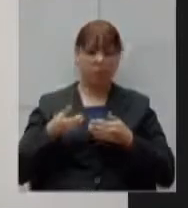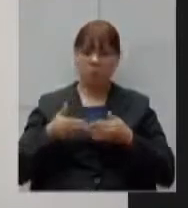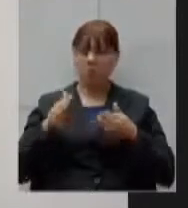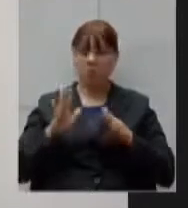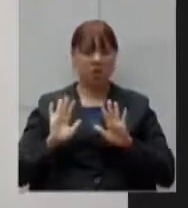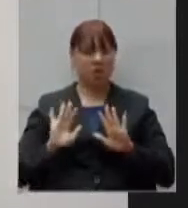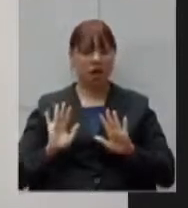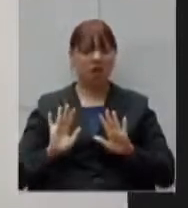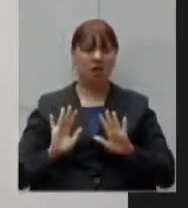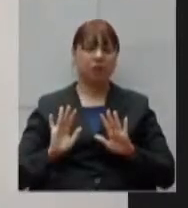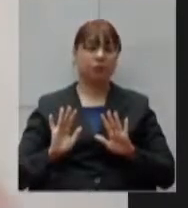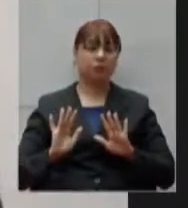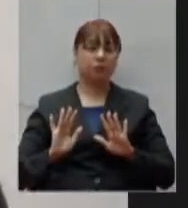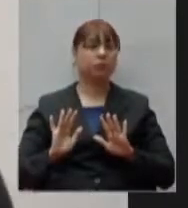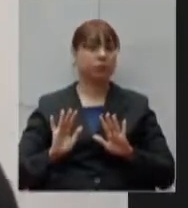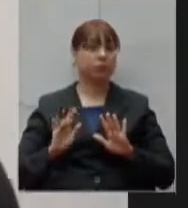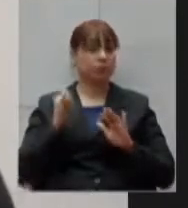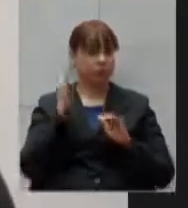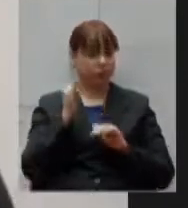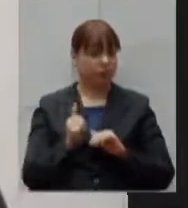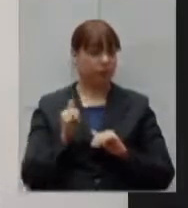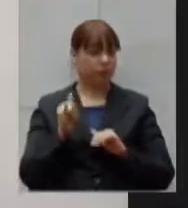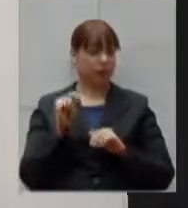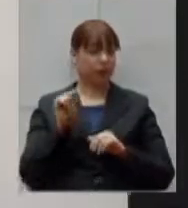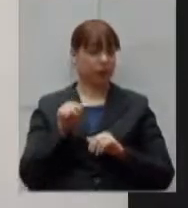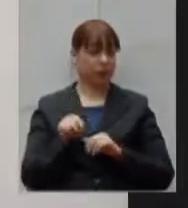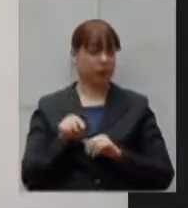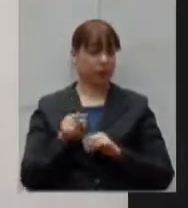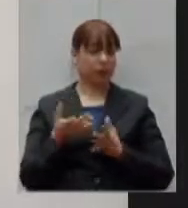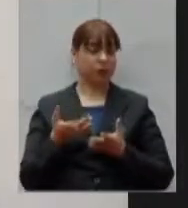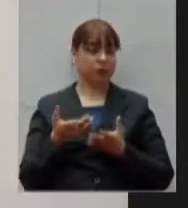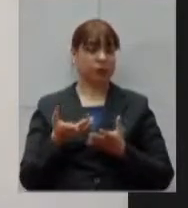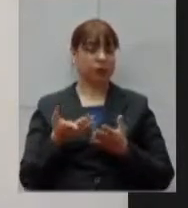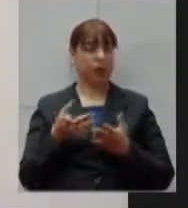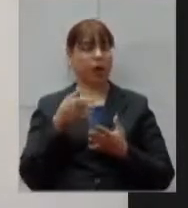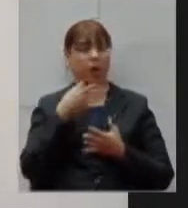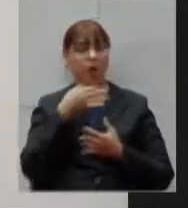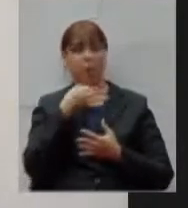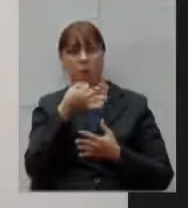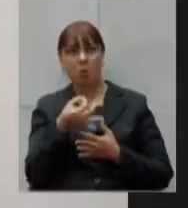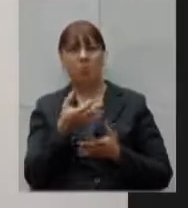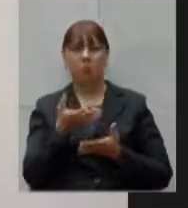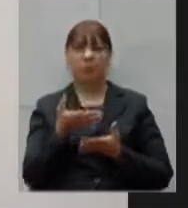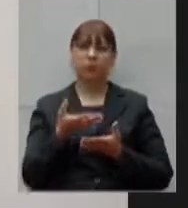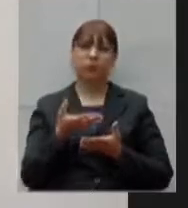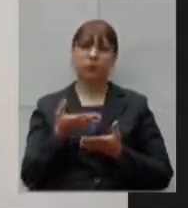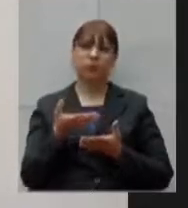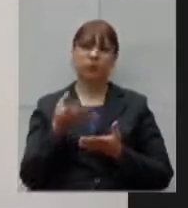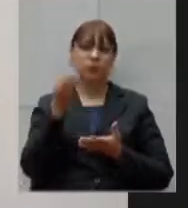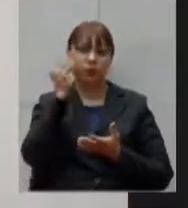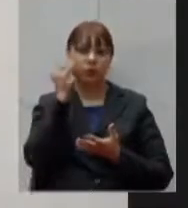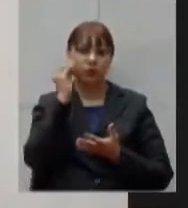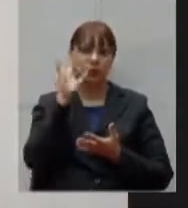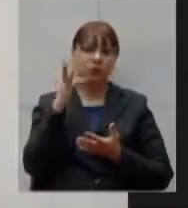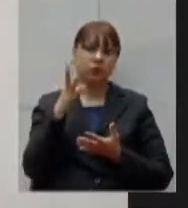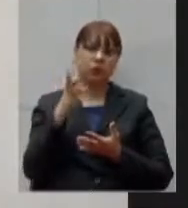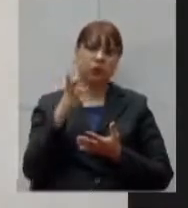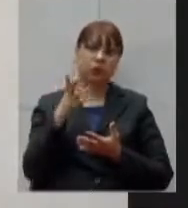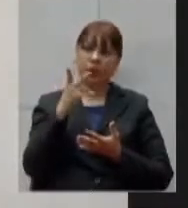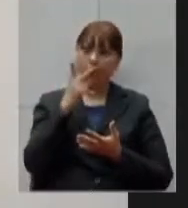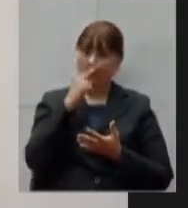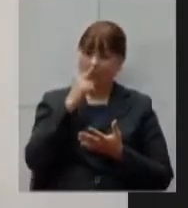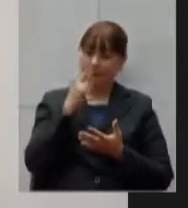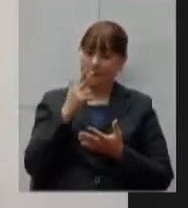perto deu a declaração sem estar estável mas recomendou algumas providências me parece o que